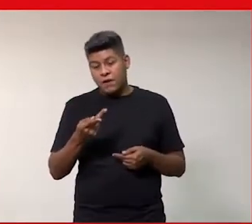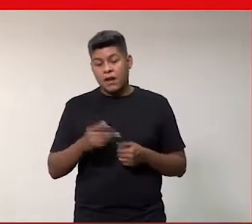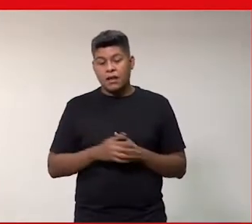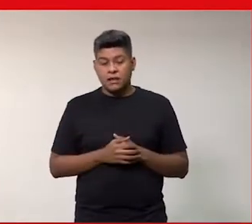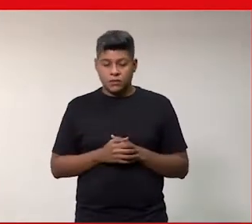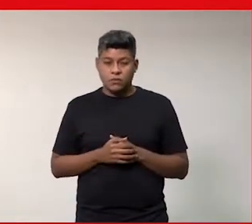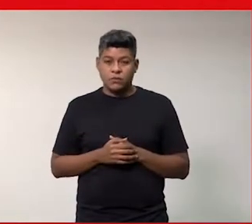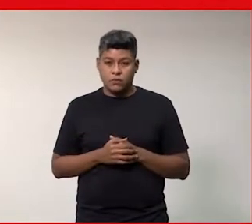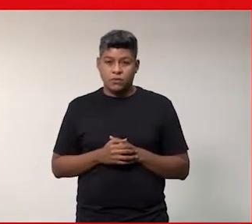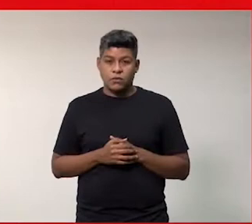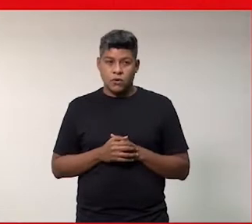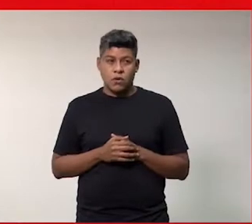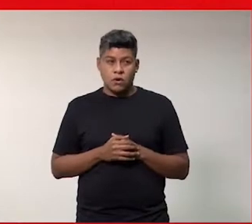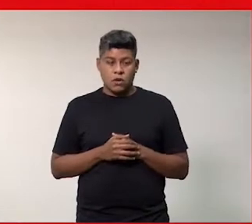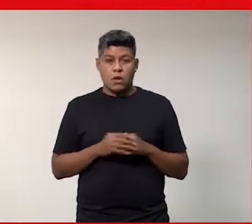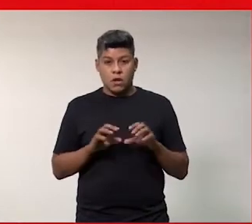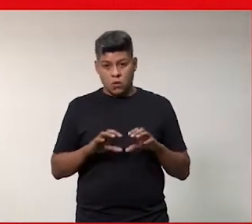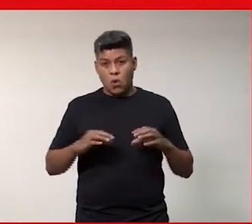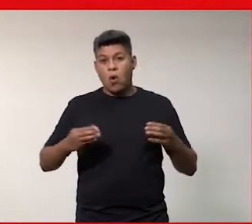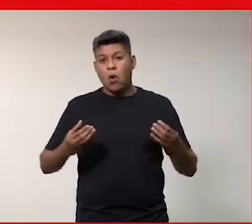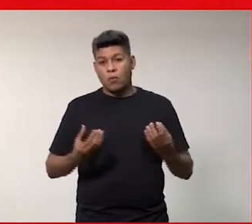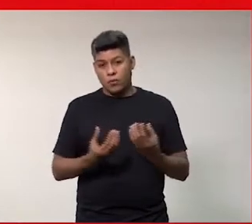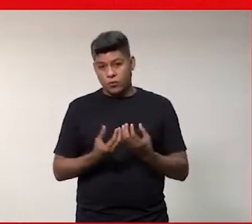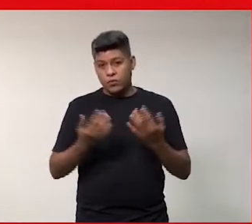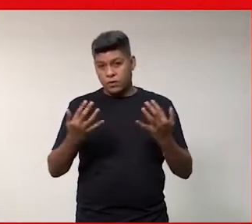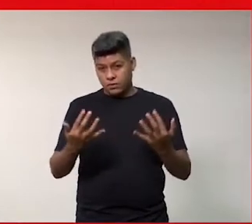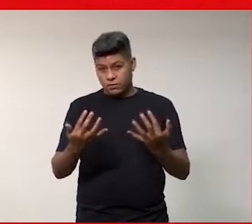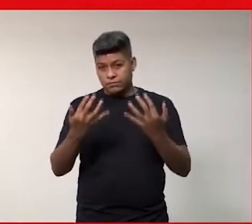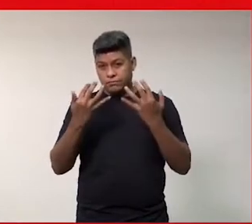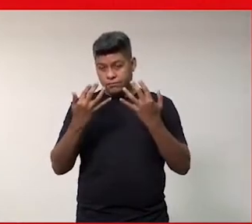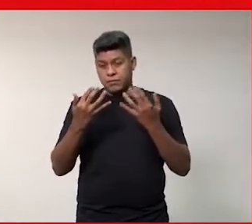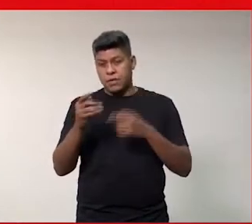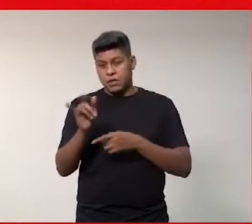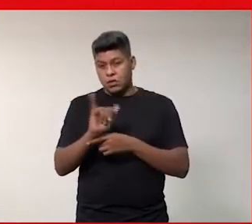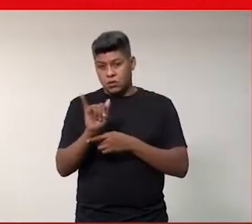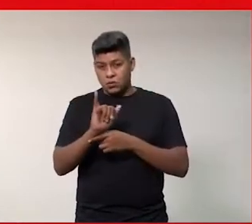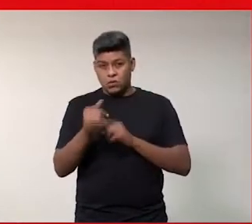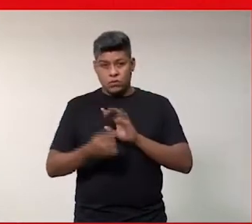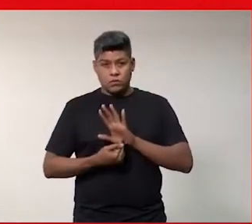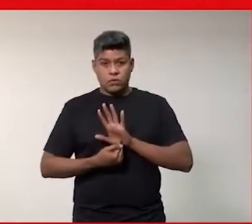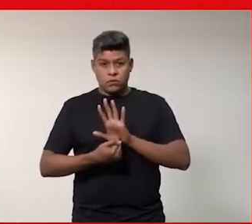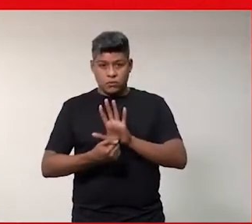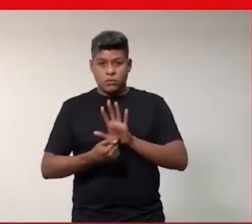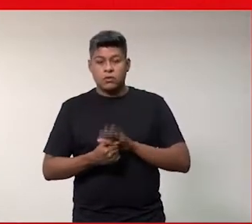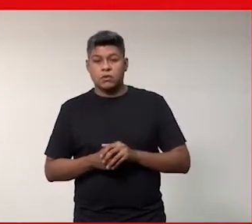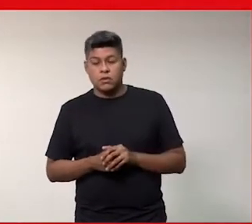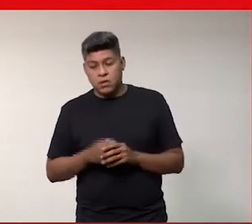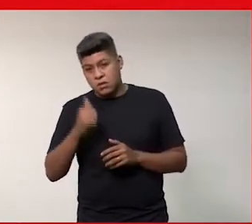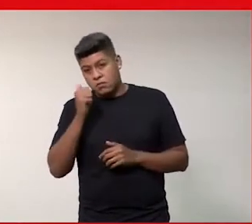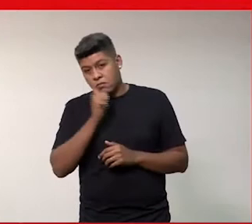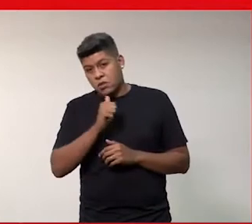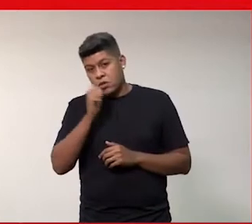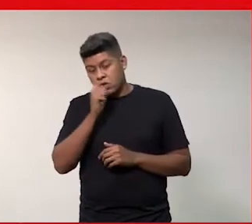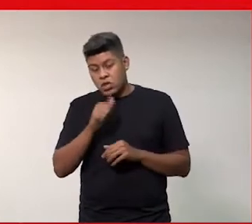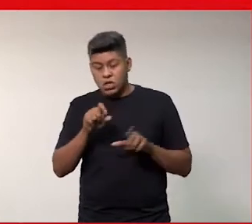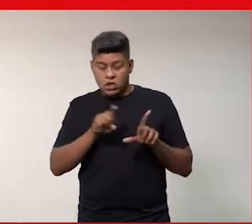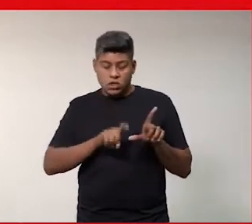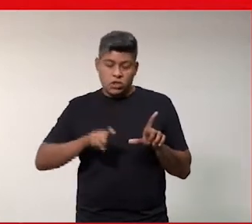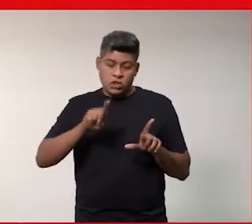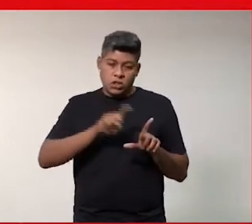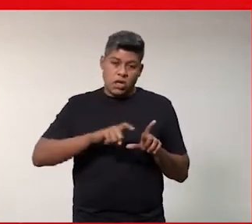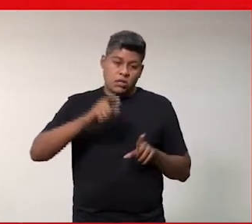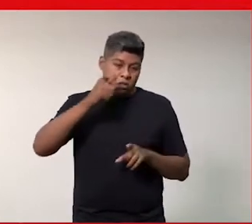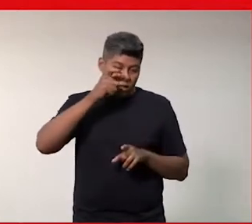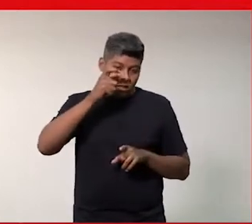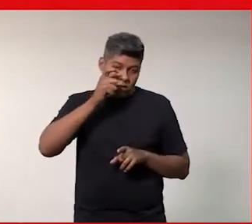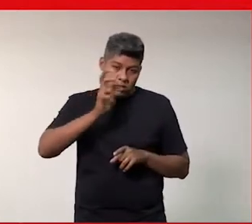essa comunidade que nos assiste no YouTube e estar representando as meninas digitais, é sempre muito